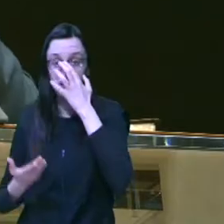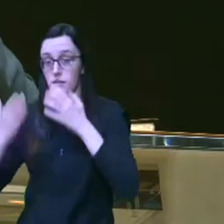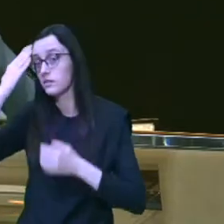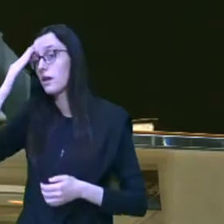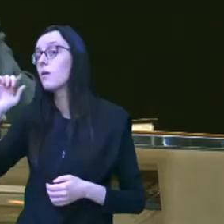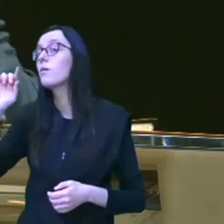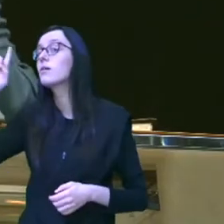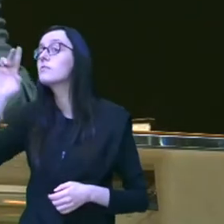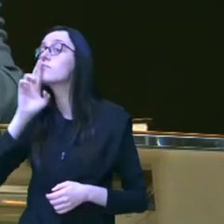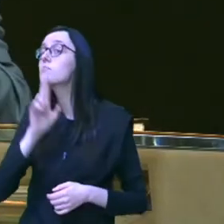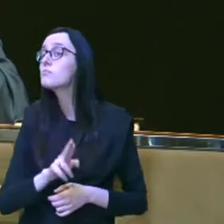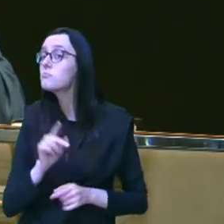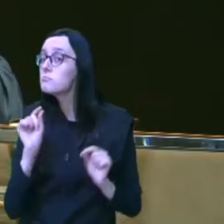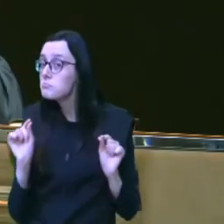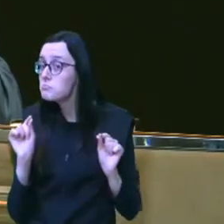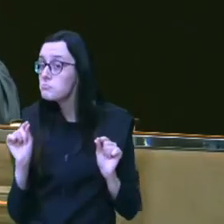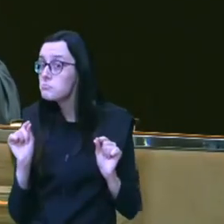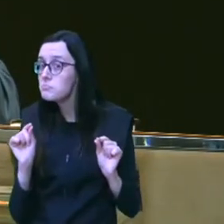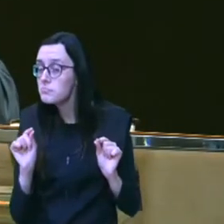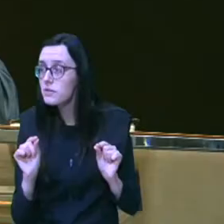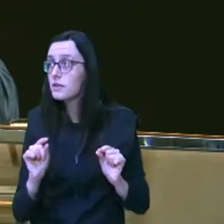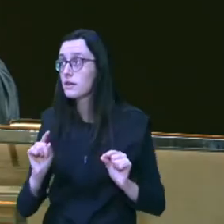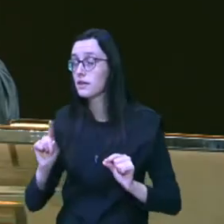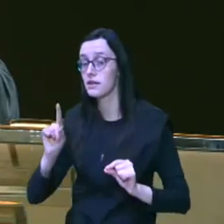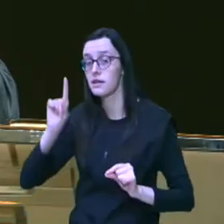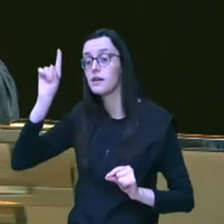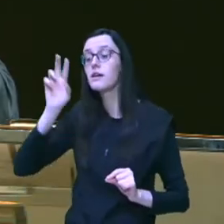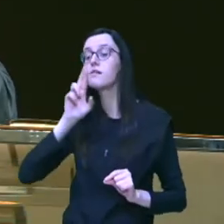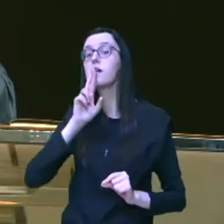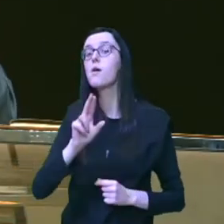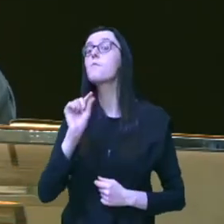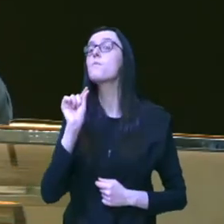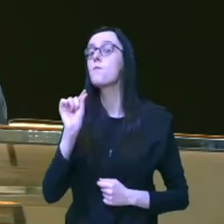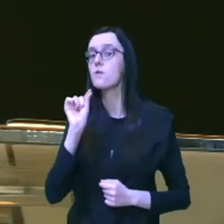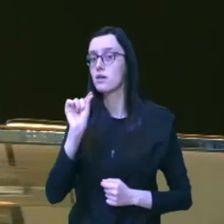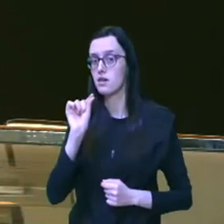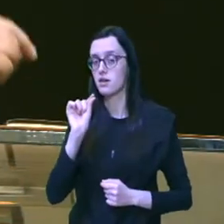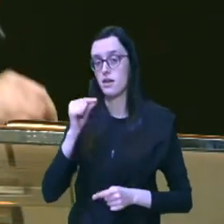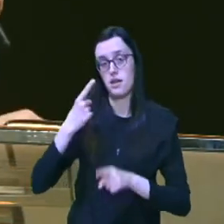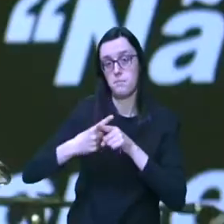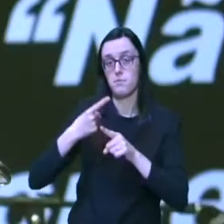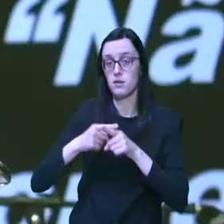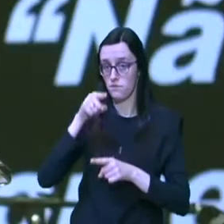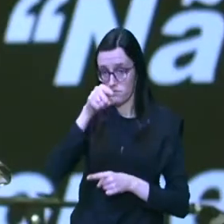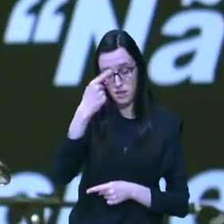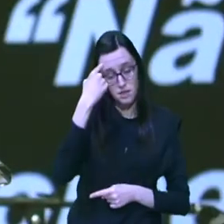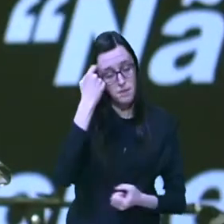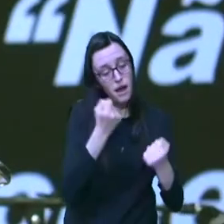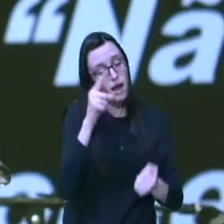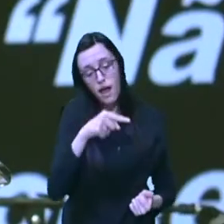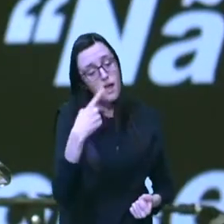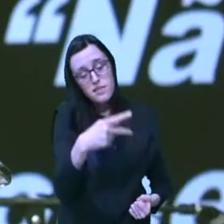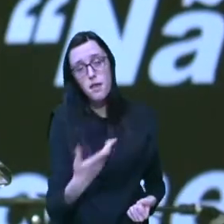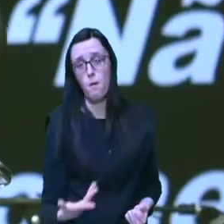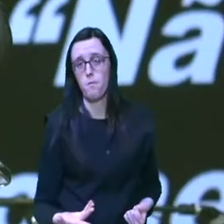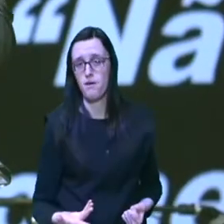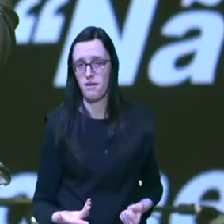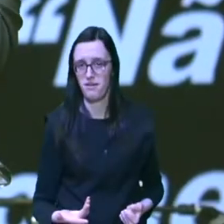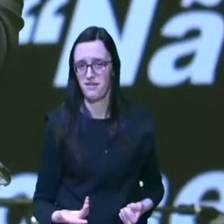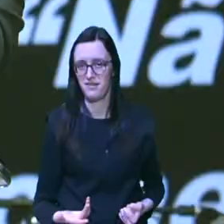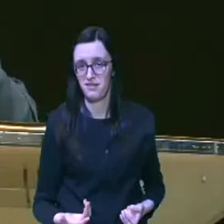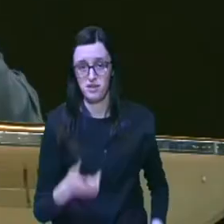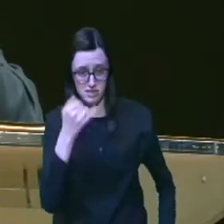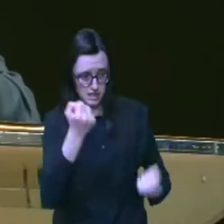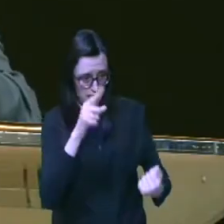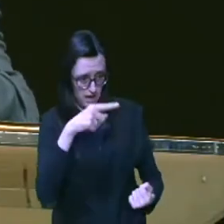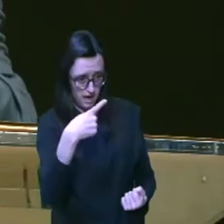de Deus para a minha vida a resposta de Deus foi a seguinte olha porque você pensa que o carro é teu enquanto o carro